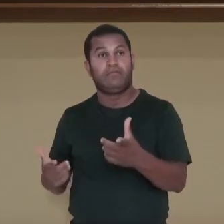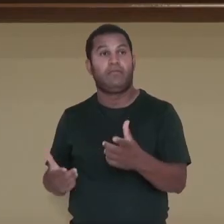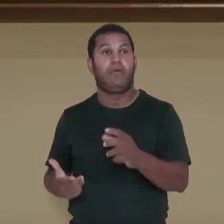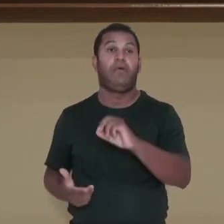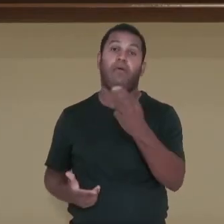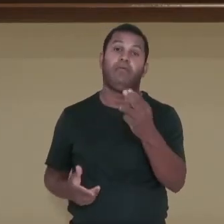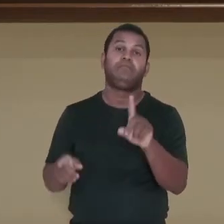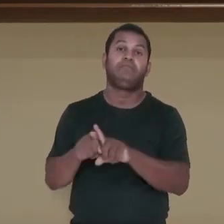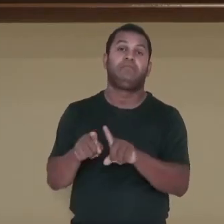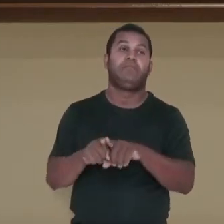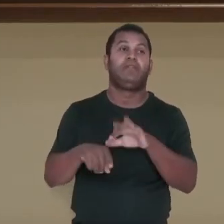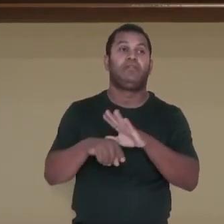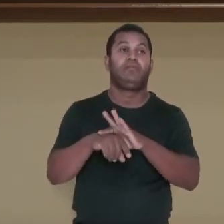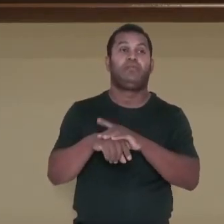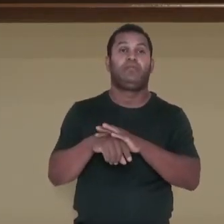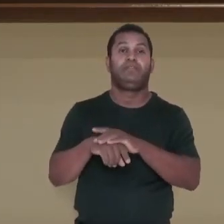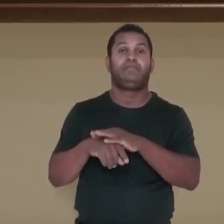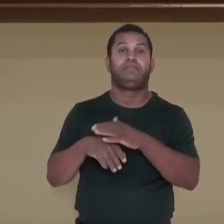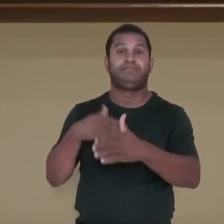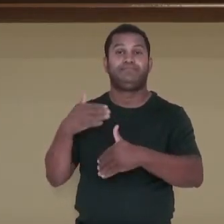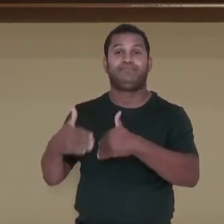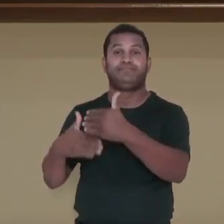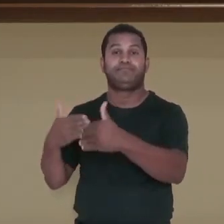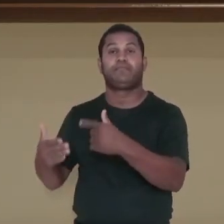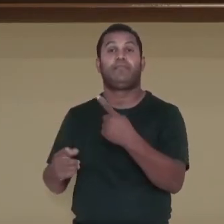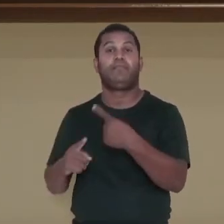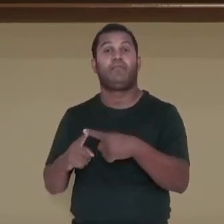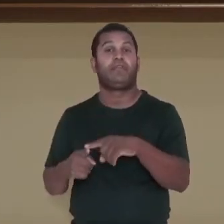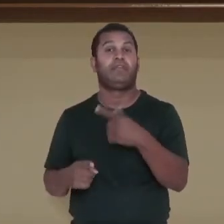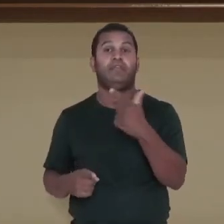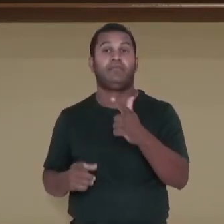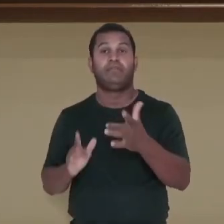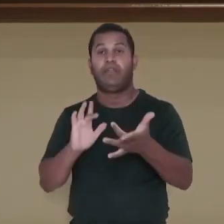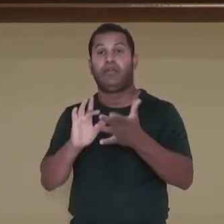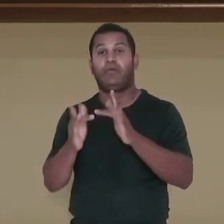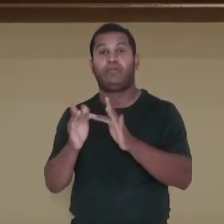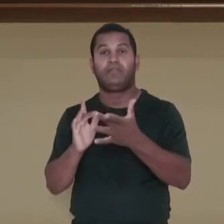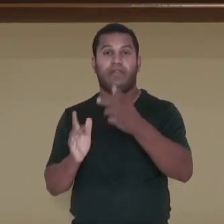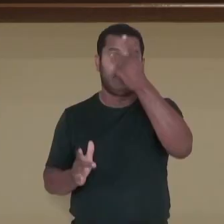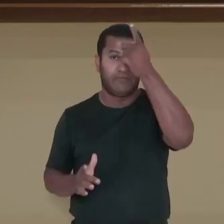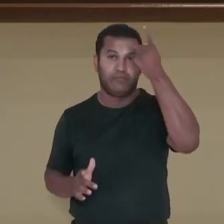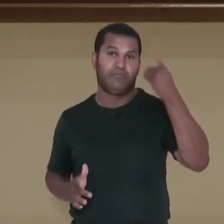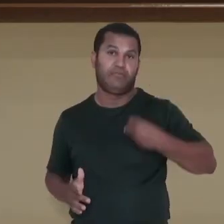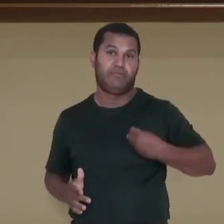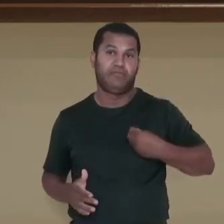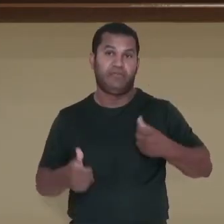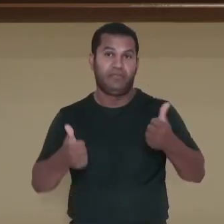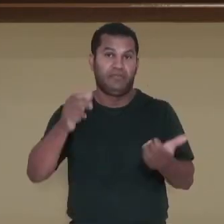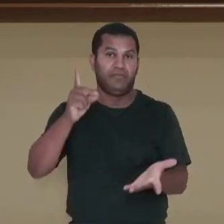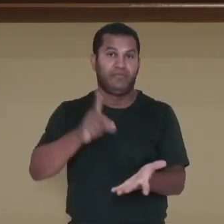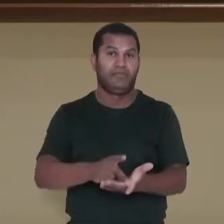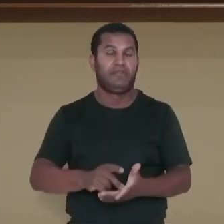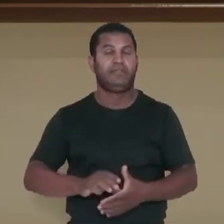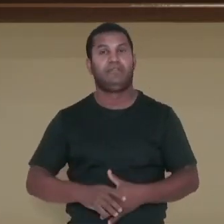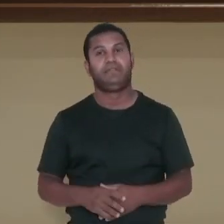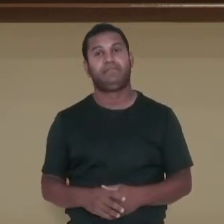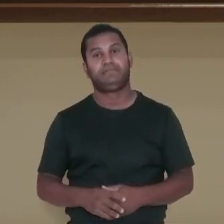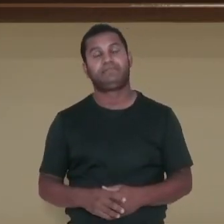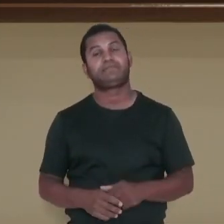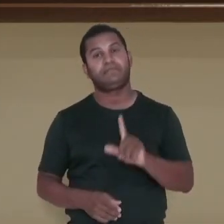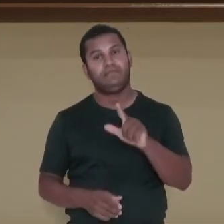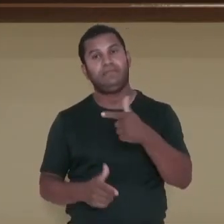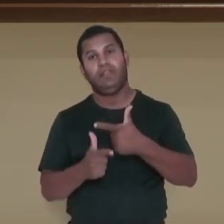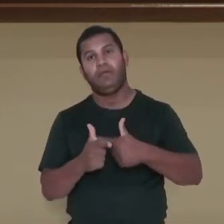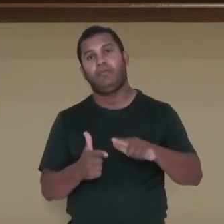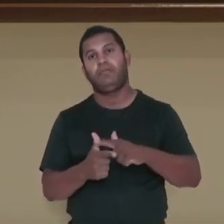emocionais desenvolvidas por falta de contato físico. Então, esses são os pontos positivos e negativos do uso de aparelhos